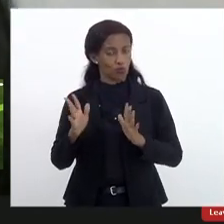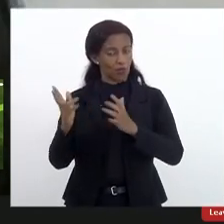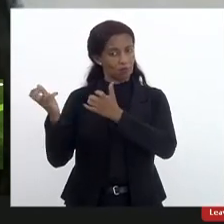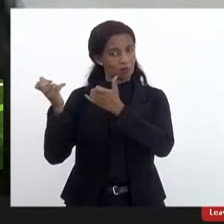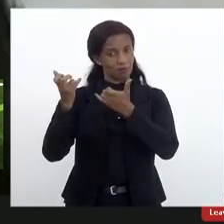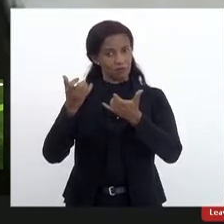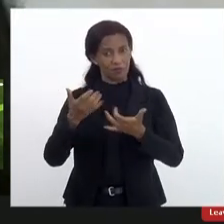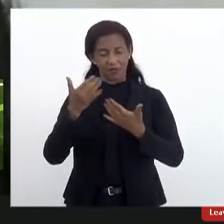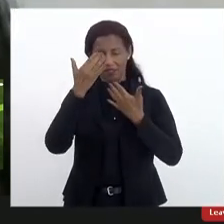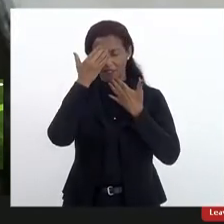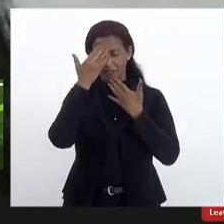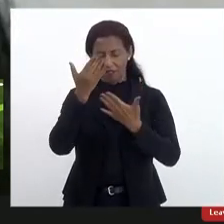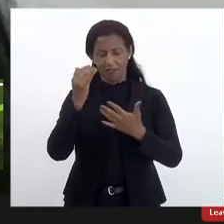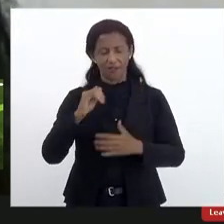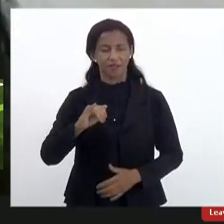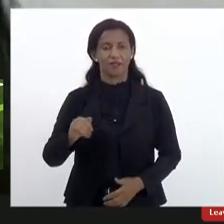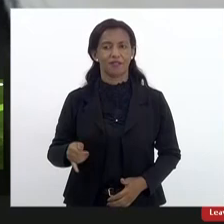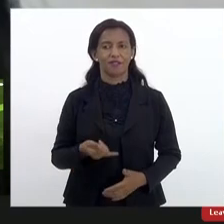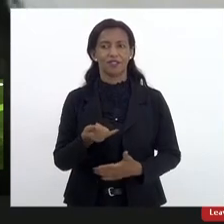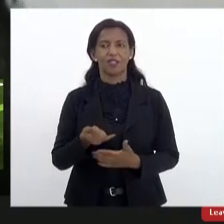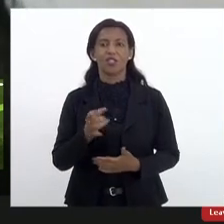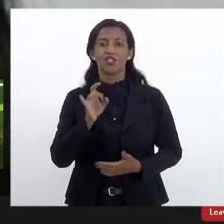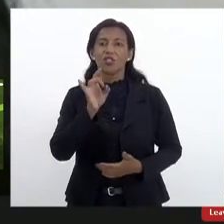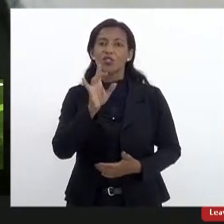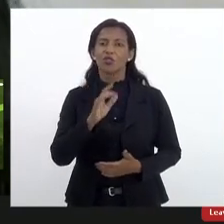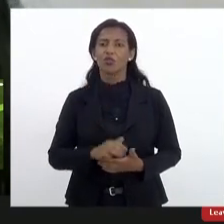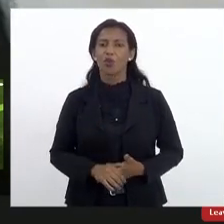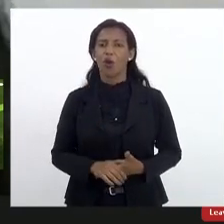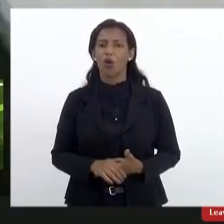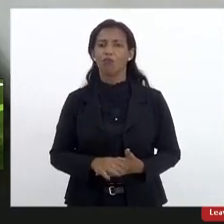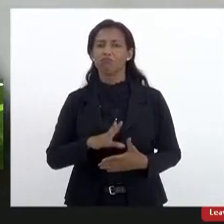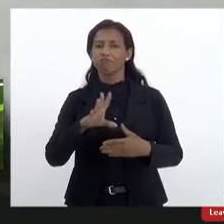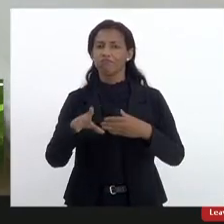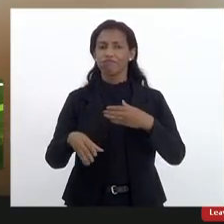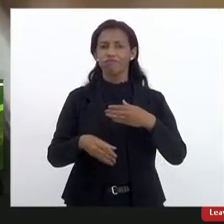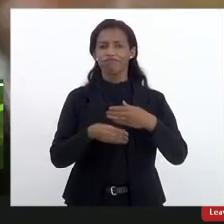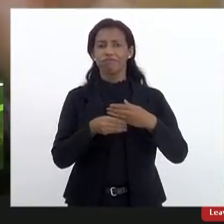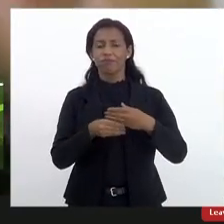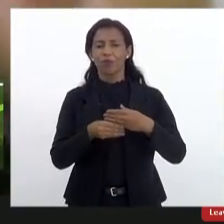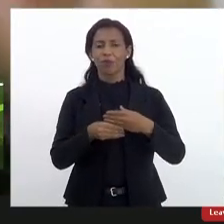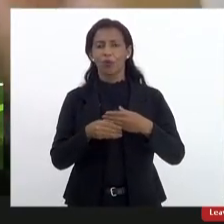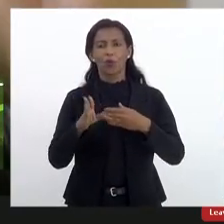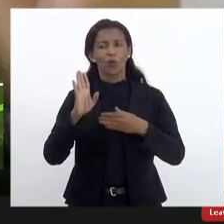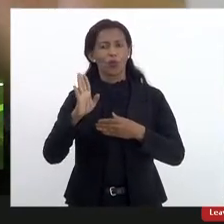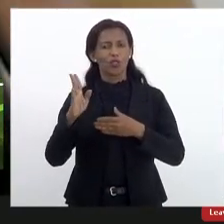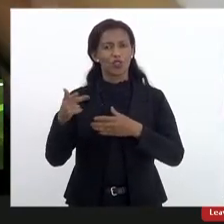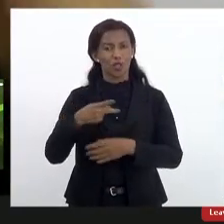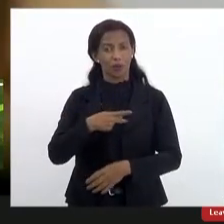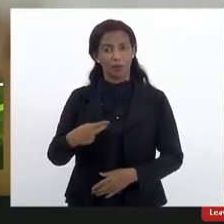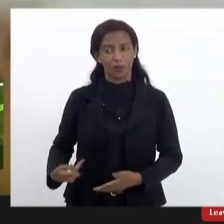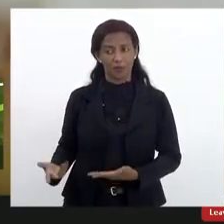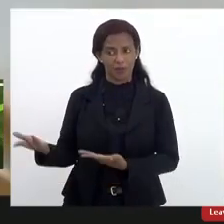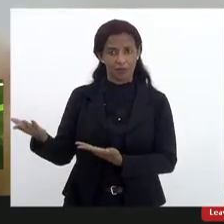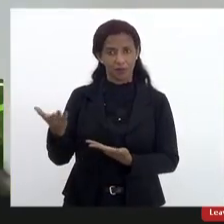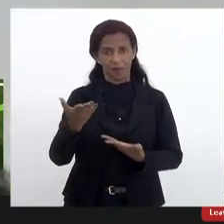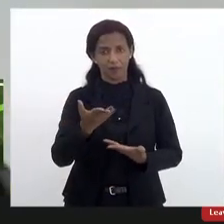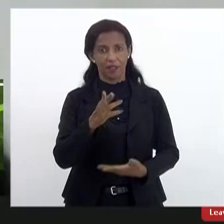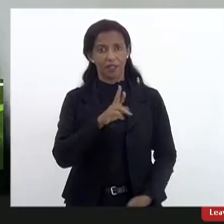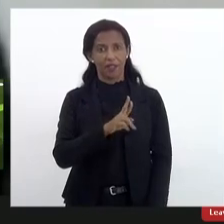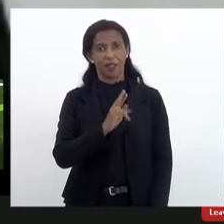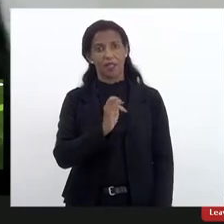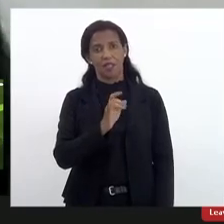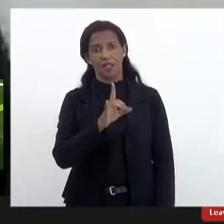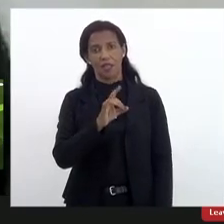momento de fala e apenas a complementar o exposto pelo nosso presidente Ricardo